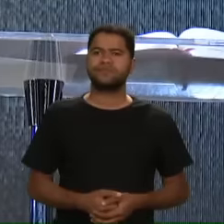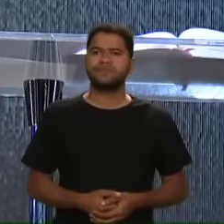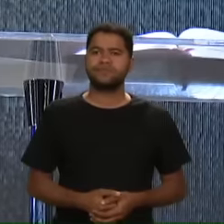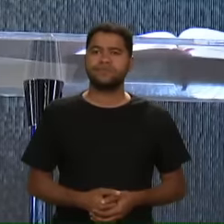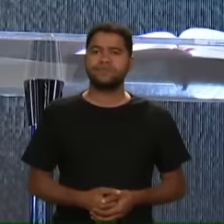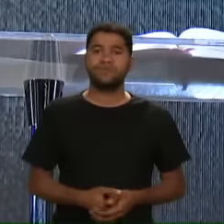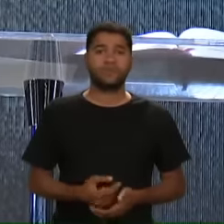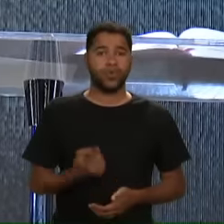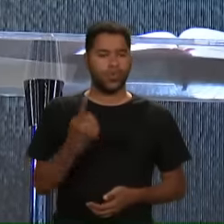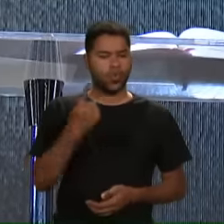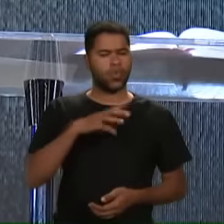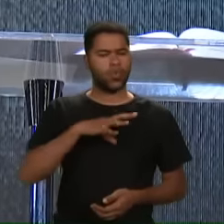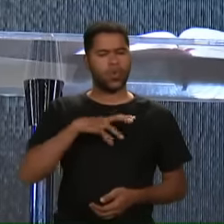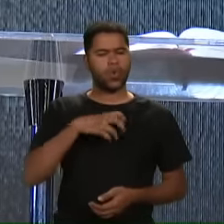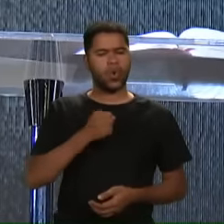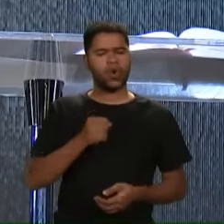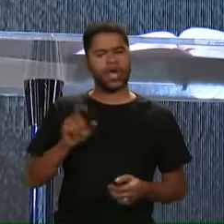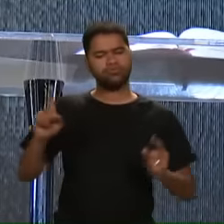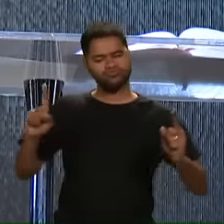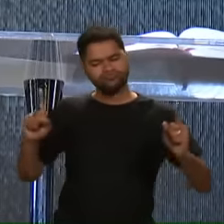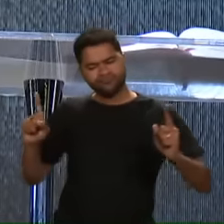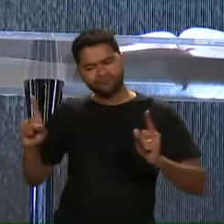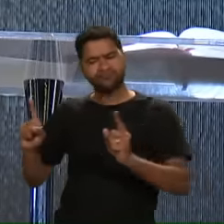Um teve coragem de ir